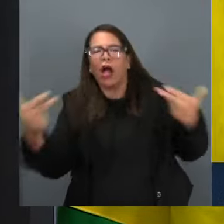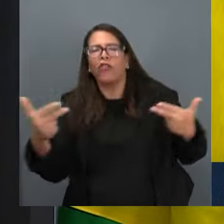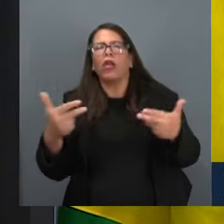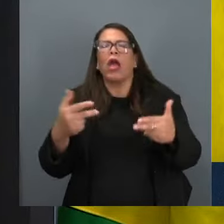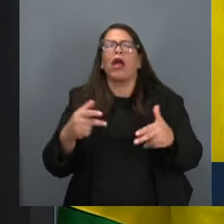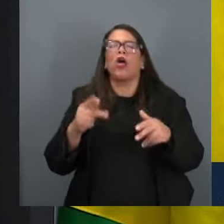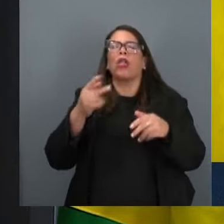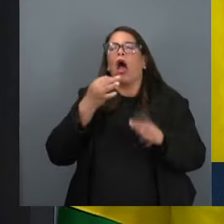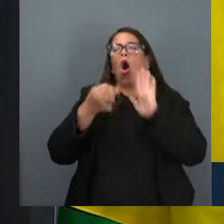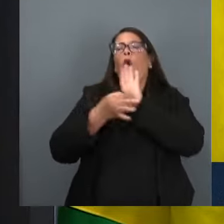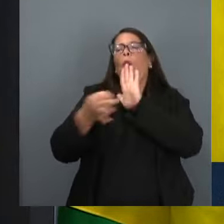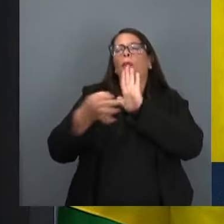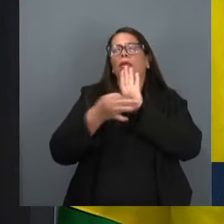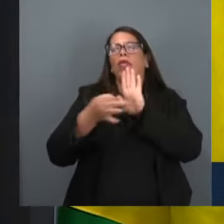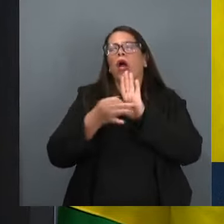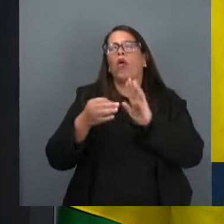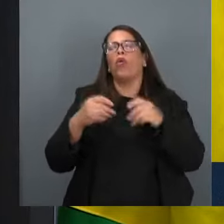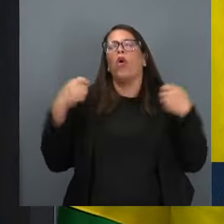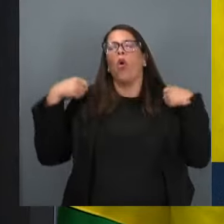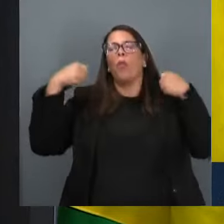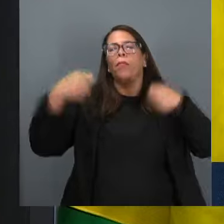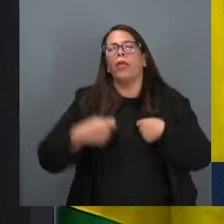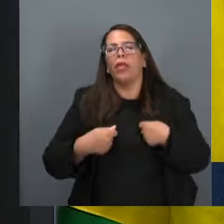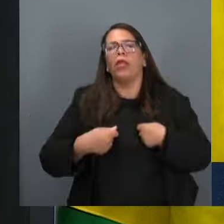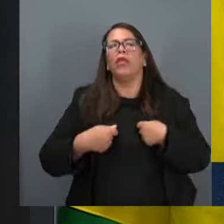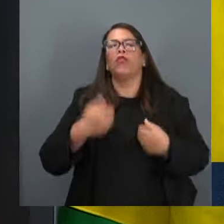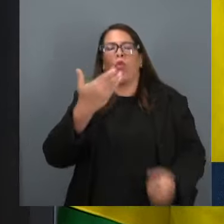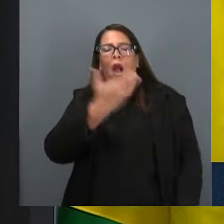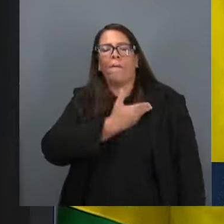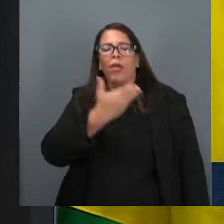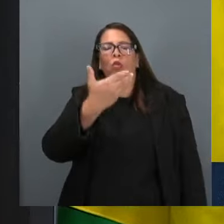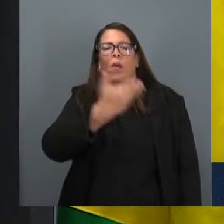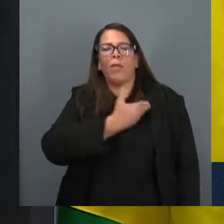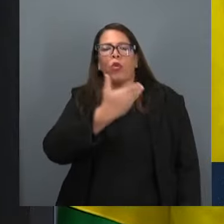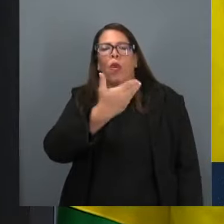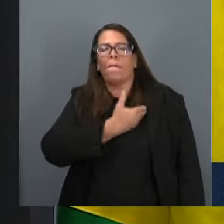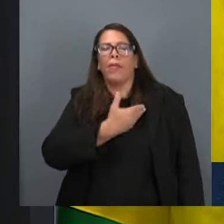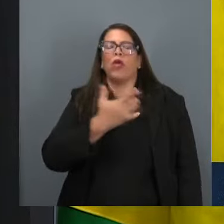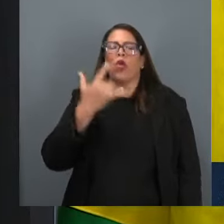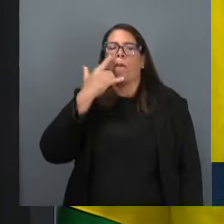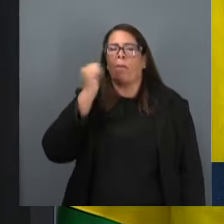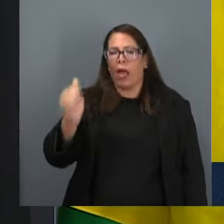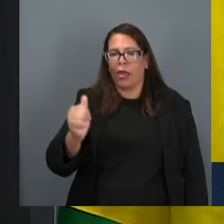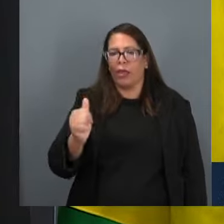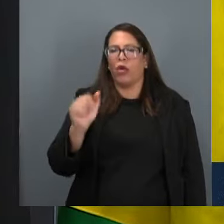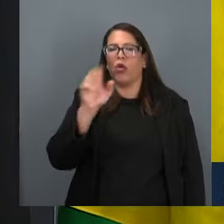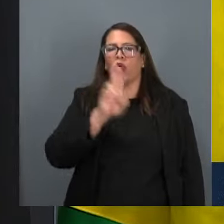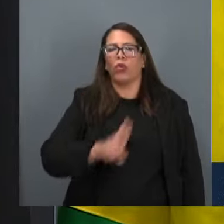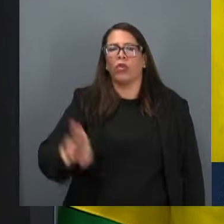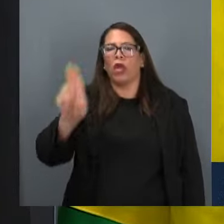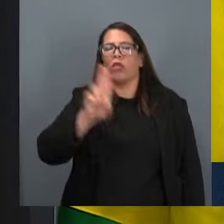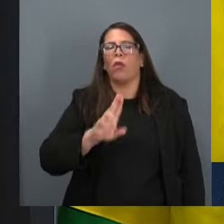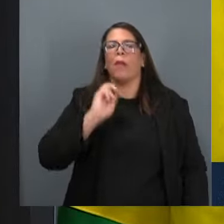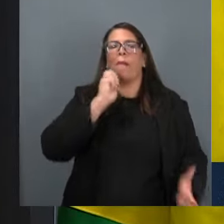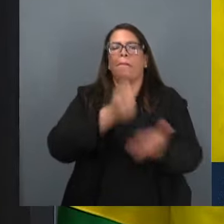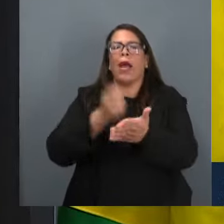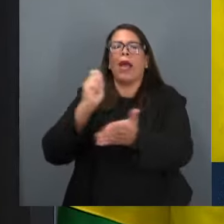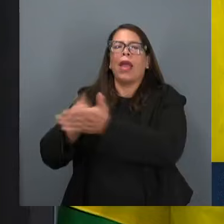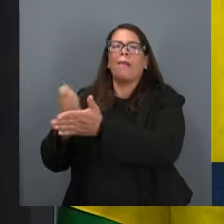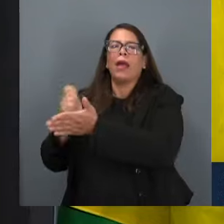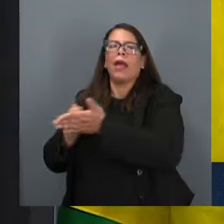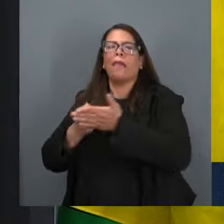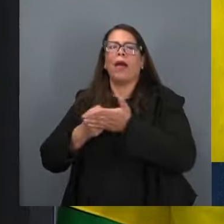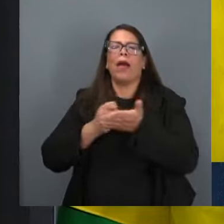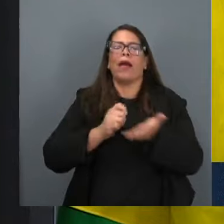ministro Dias Toffoli como amigo do amigo do meu pai, codinome utilizado para o pagamento de propinas.